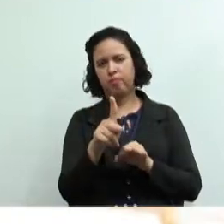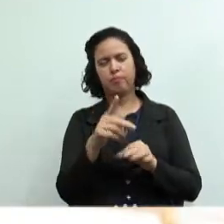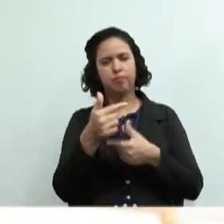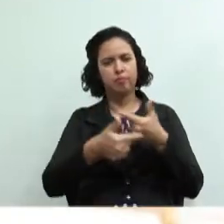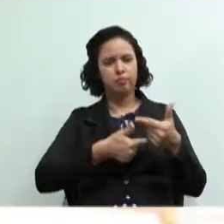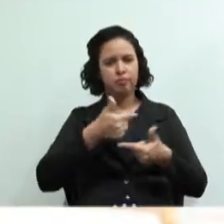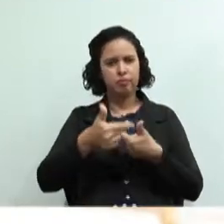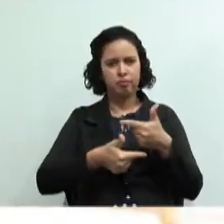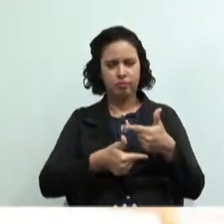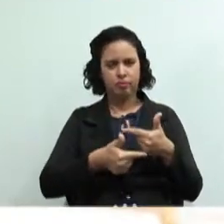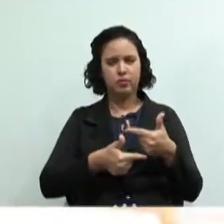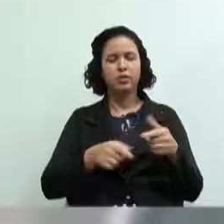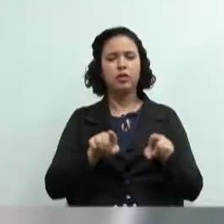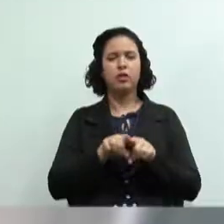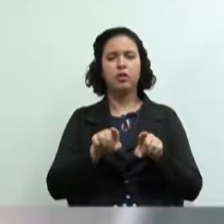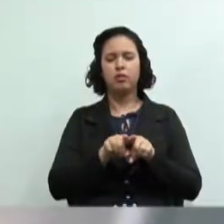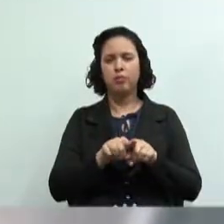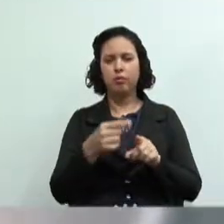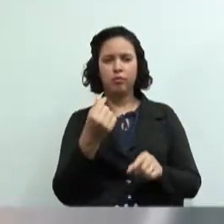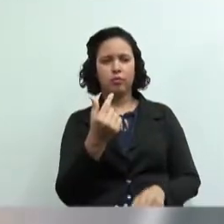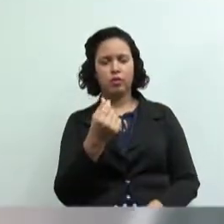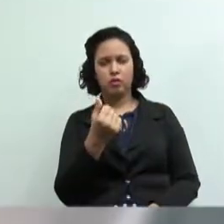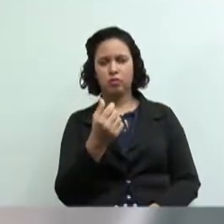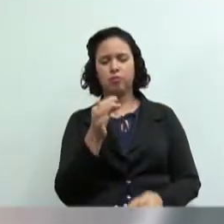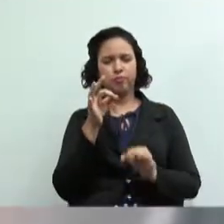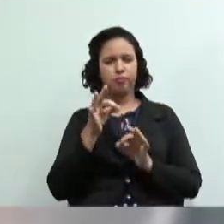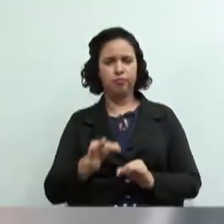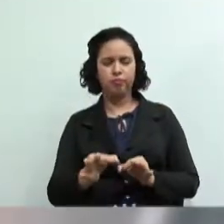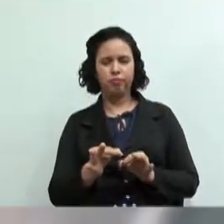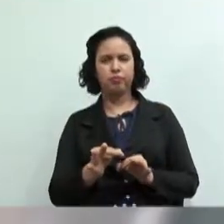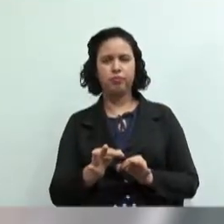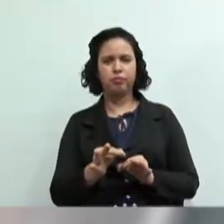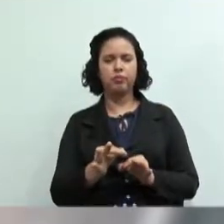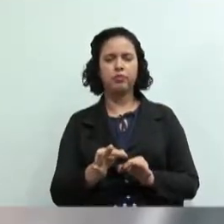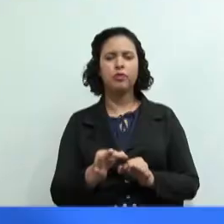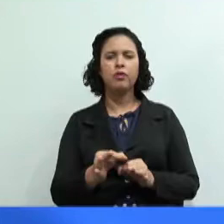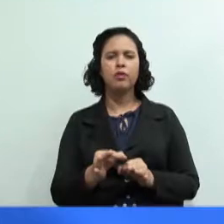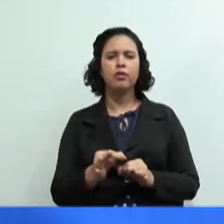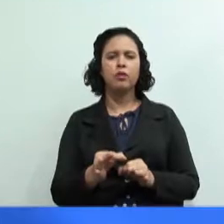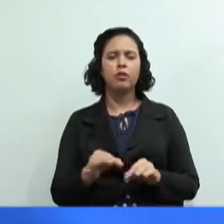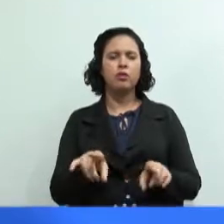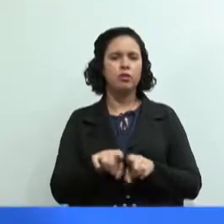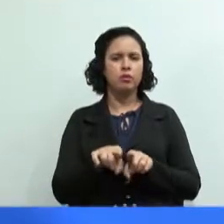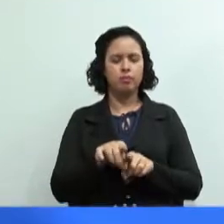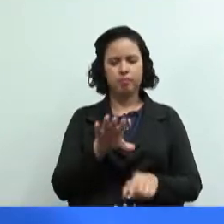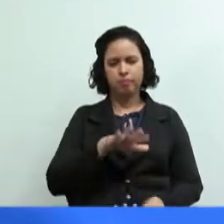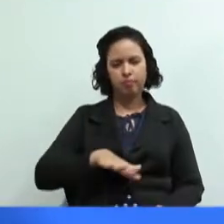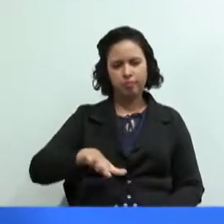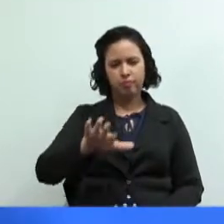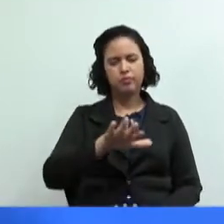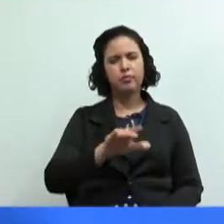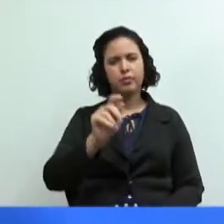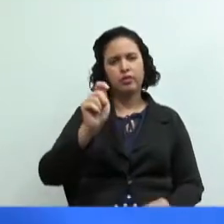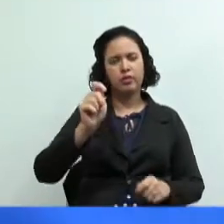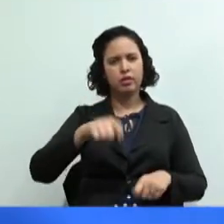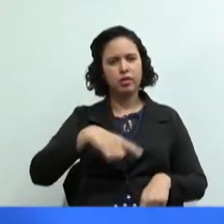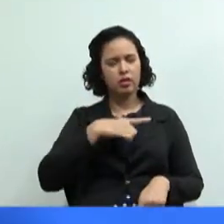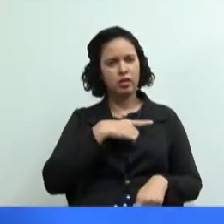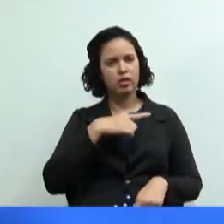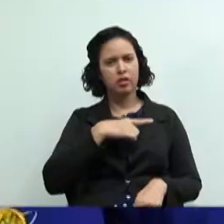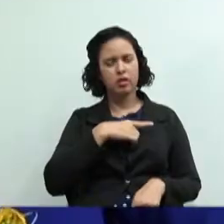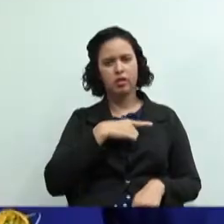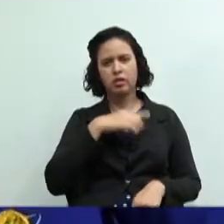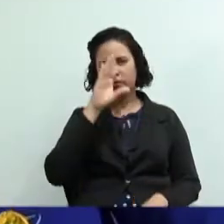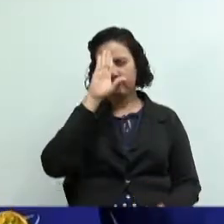eles que vão colocar um preço justo em cima dos trabalhos que eles vão oferecer é um ramo também que ele tem uma legislação